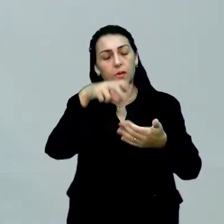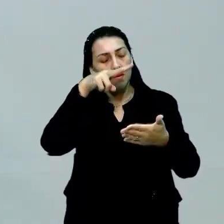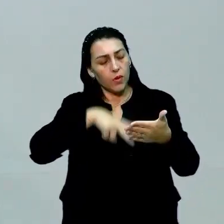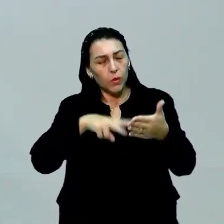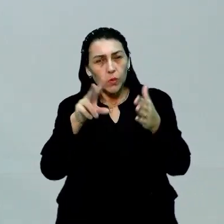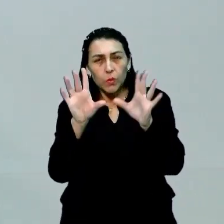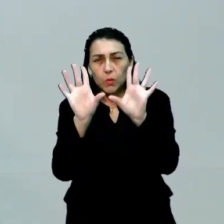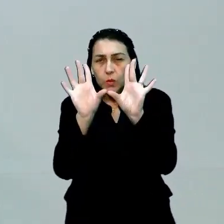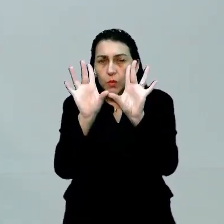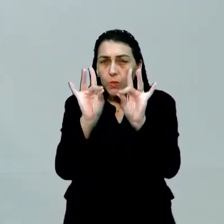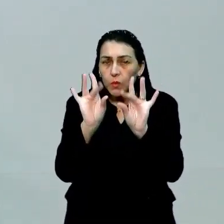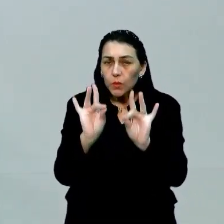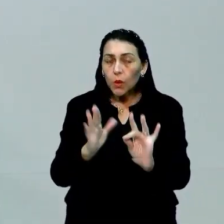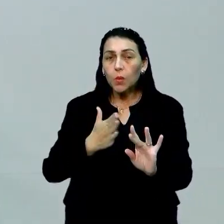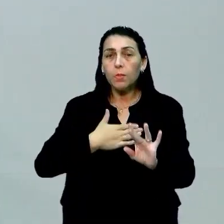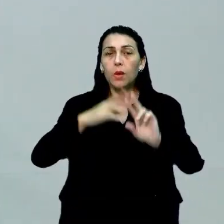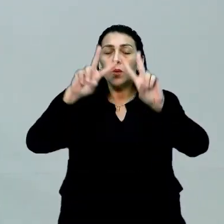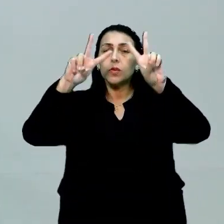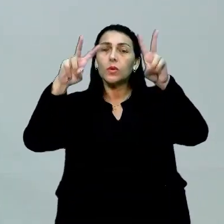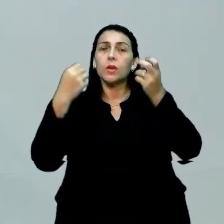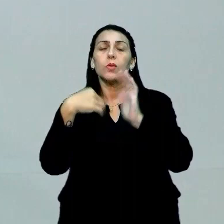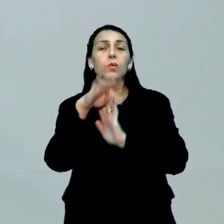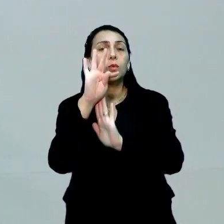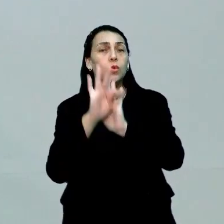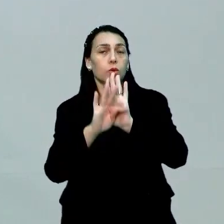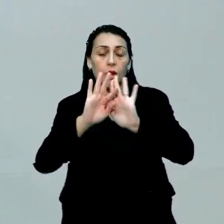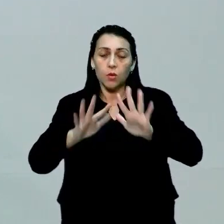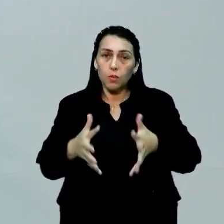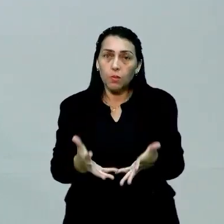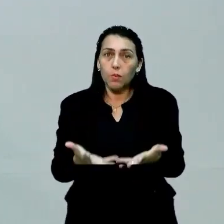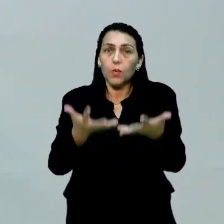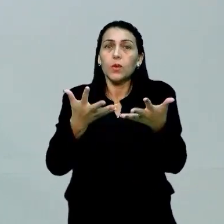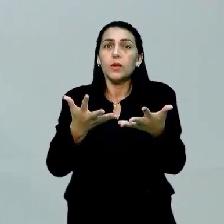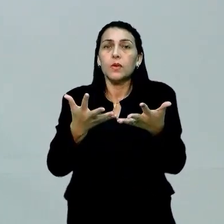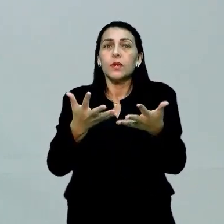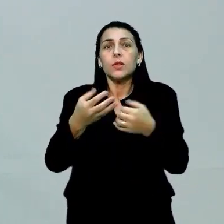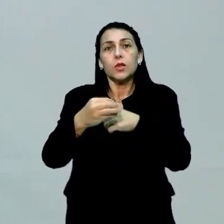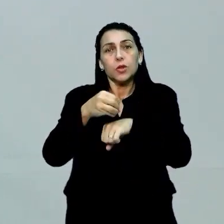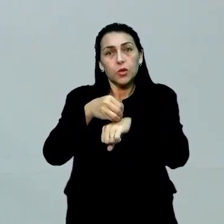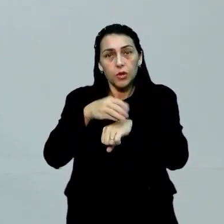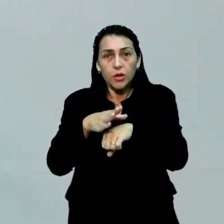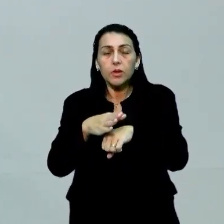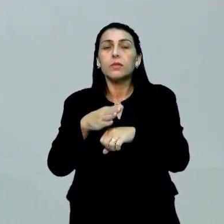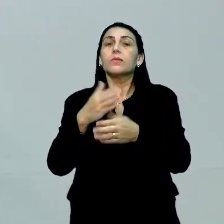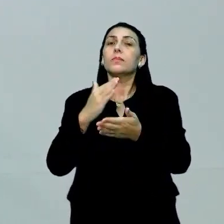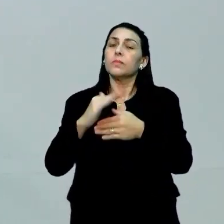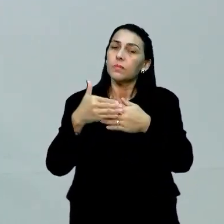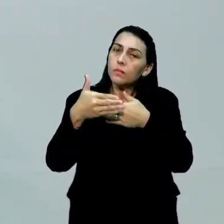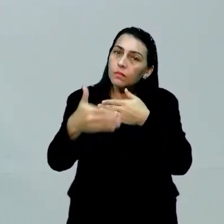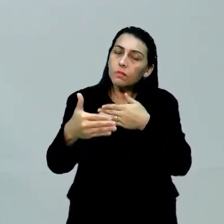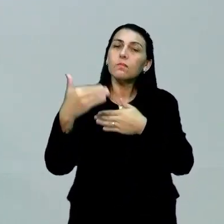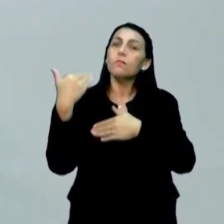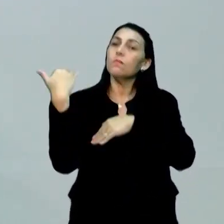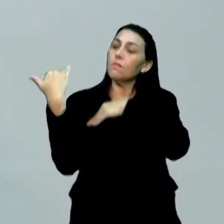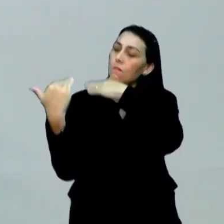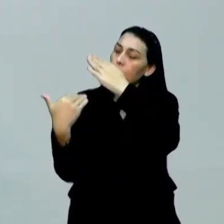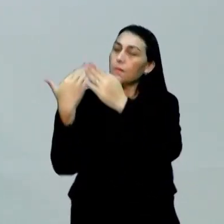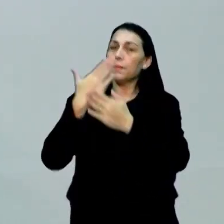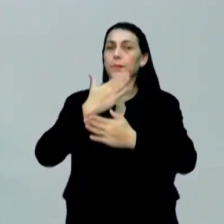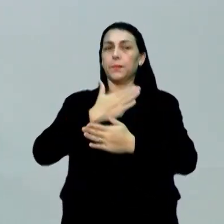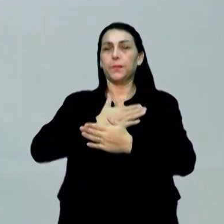minuciosa do meu tema, dos textos motivadores. E aí, a partir de então, que eu vou desenvolver os meus